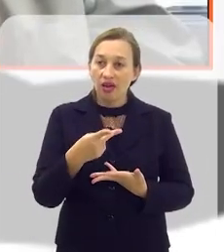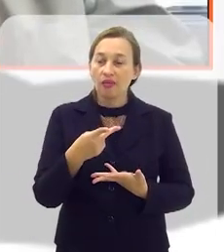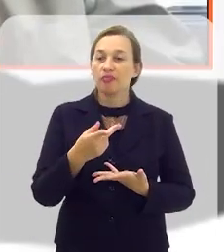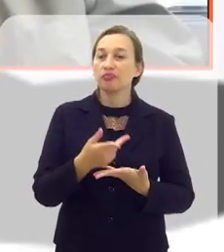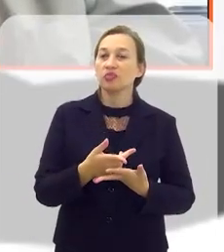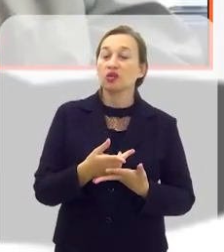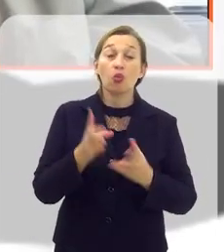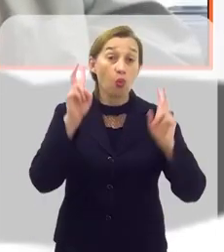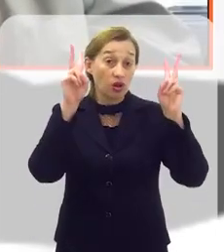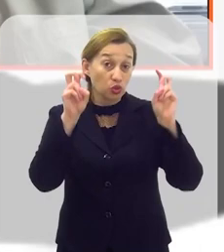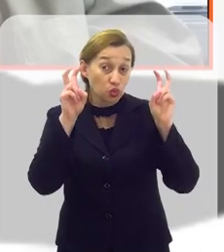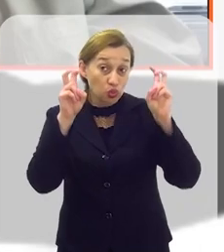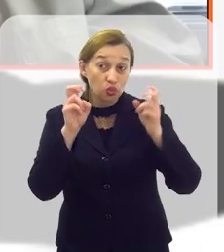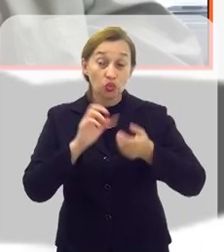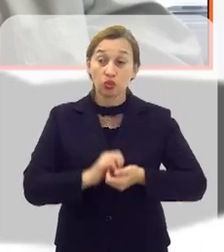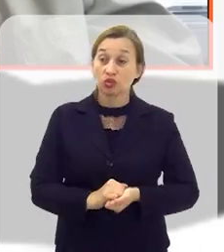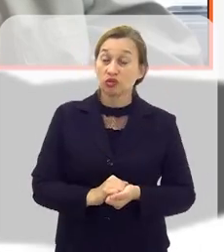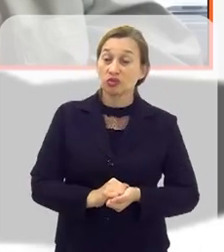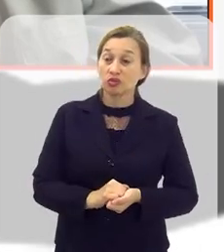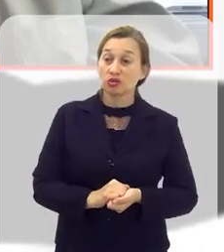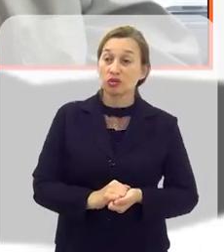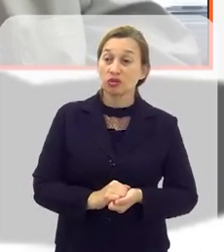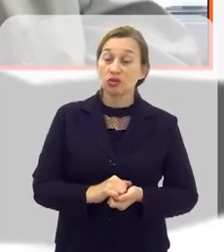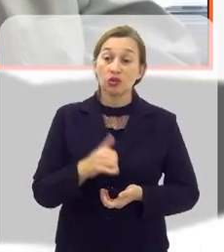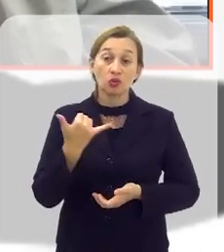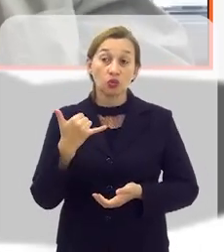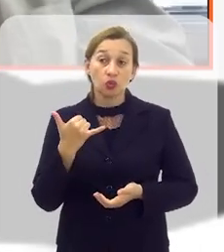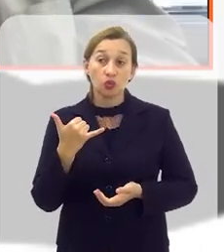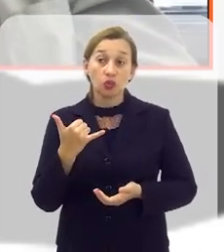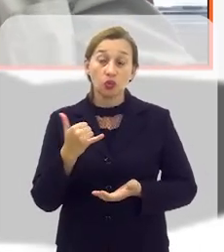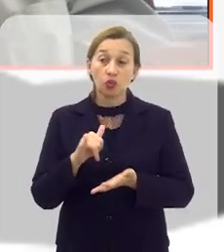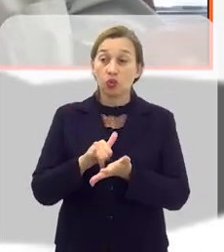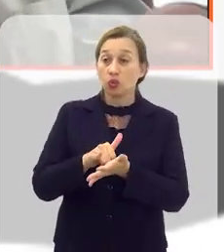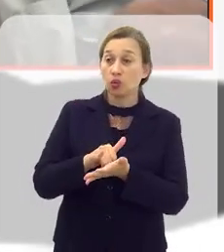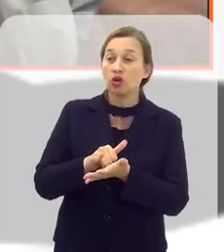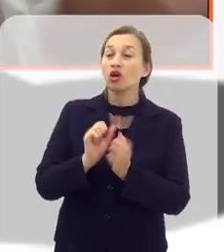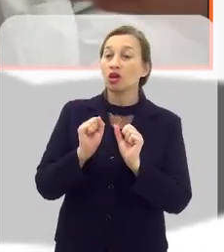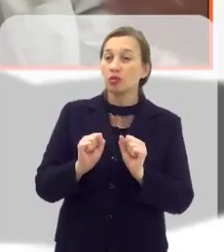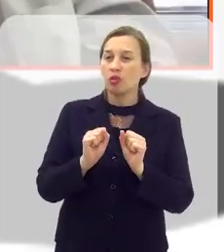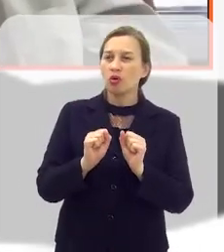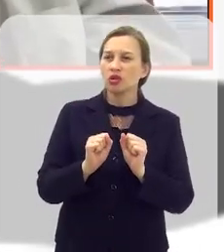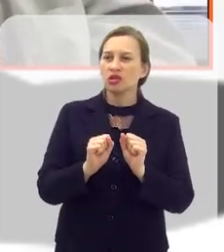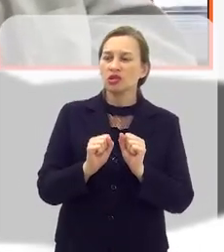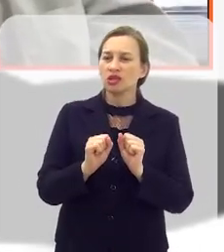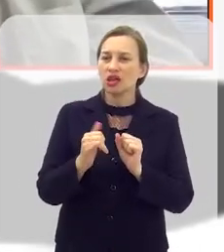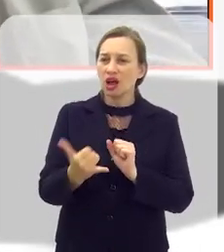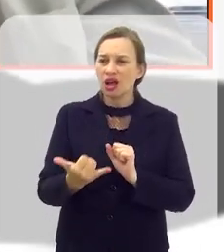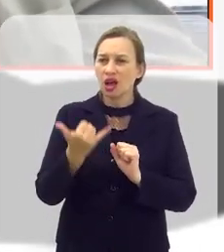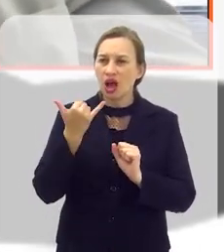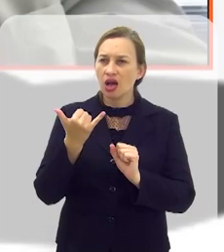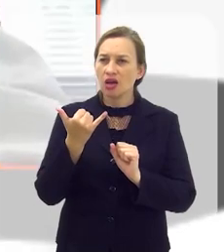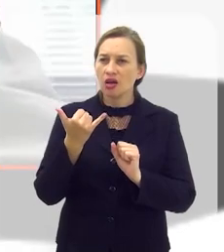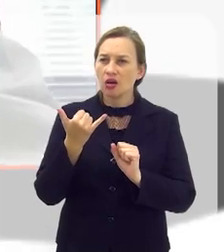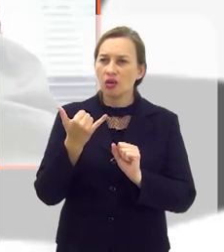a questão do telefone, que pode ser ligado para poder